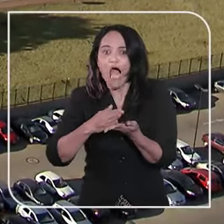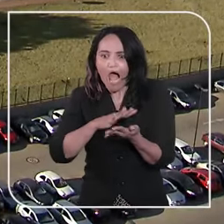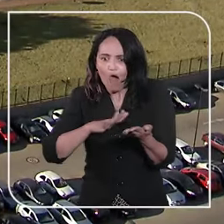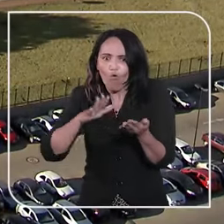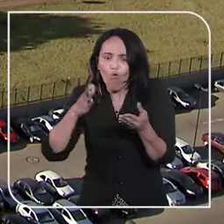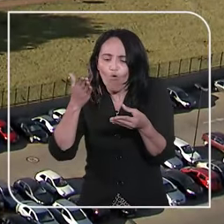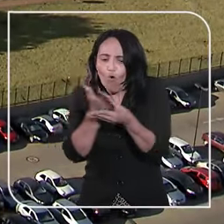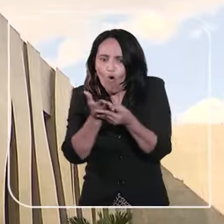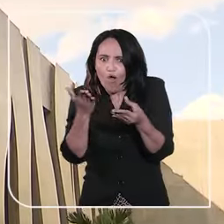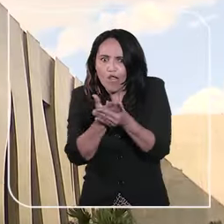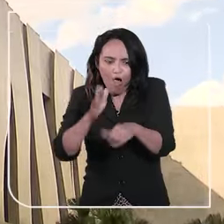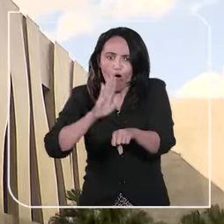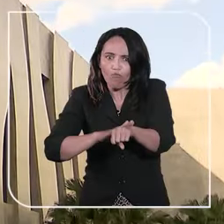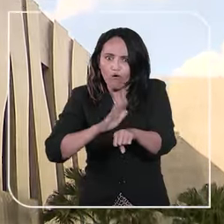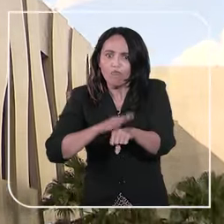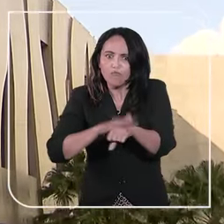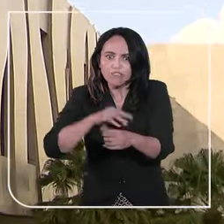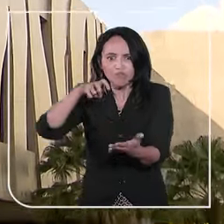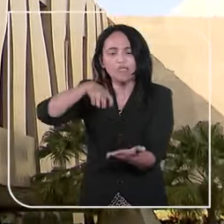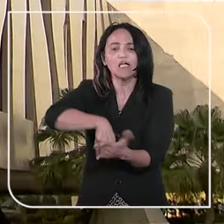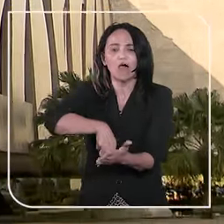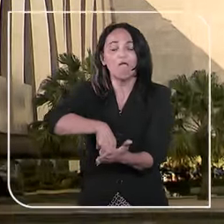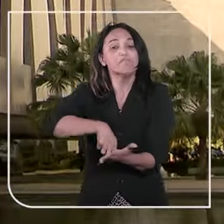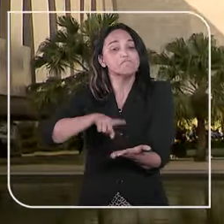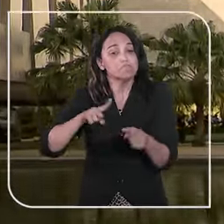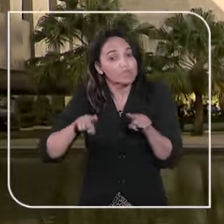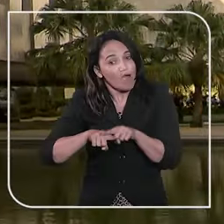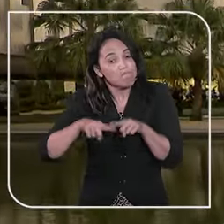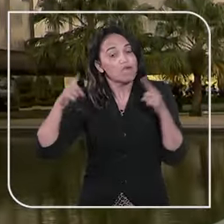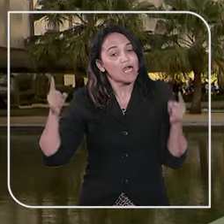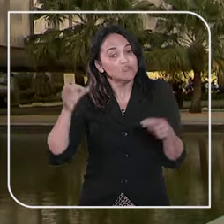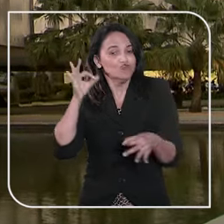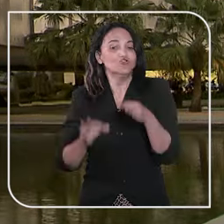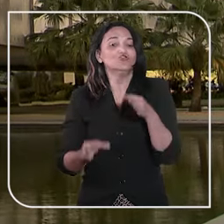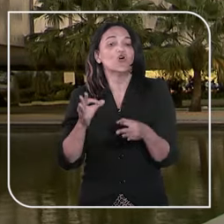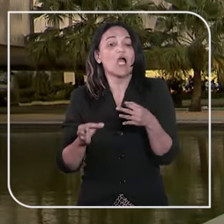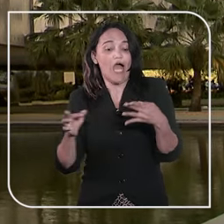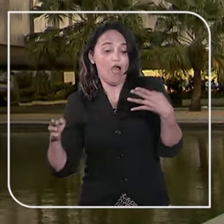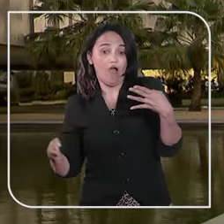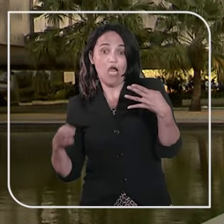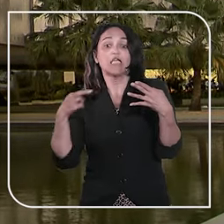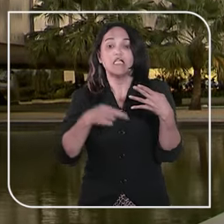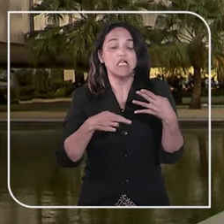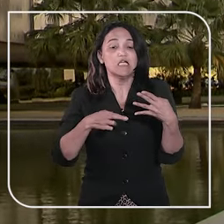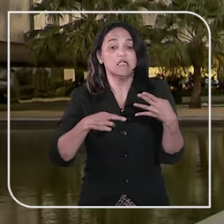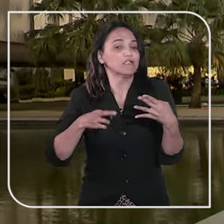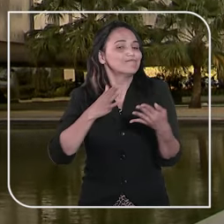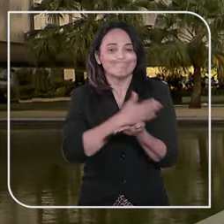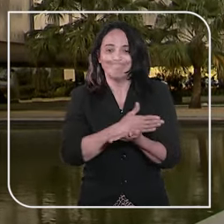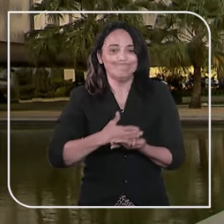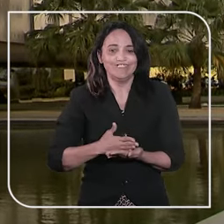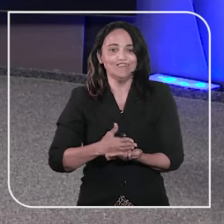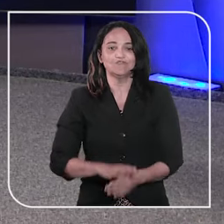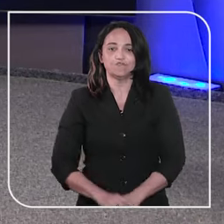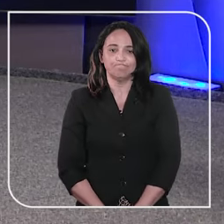propriamente dita. Porém, o julgamento do mérito do processo ainda não tem data definida.